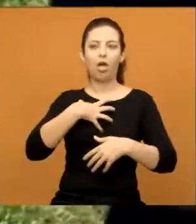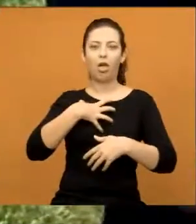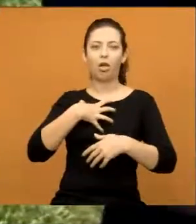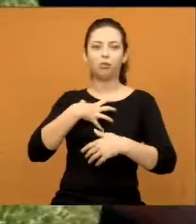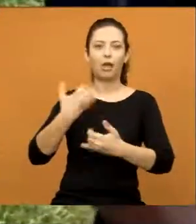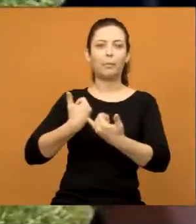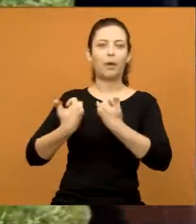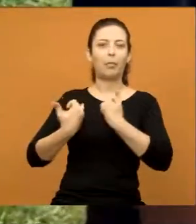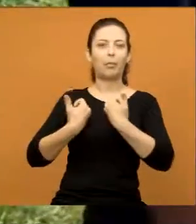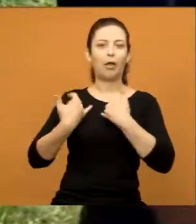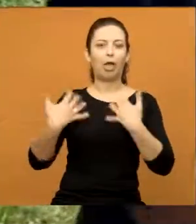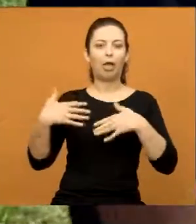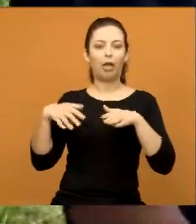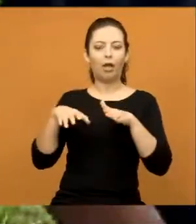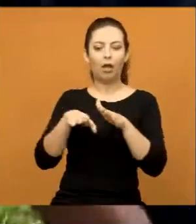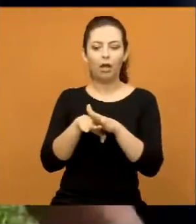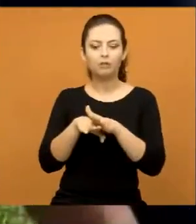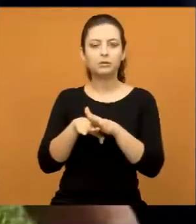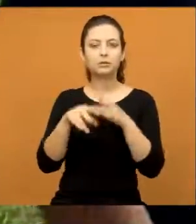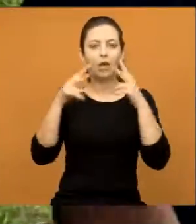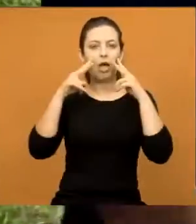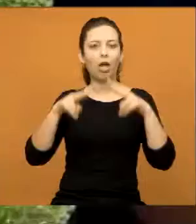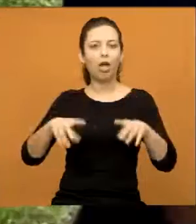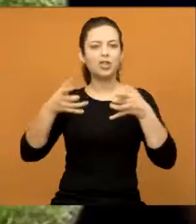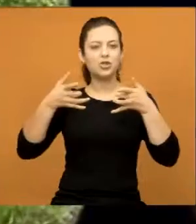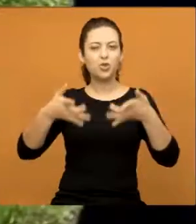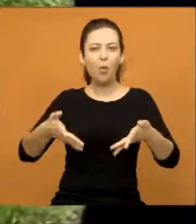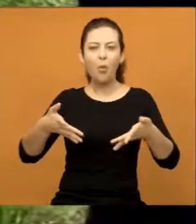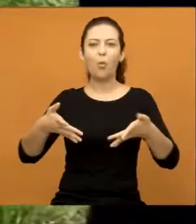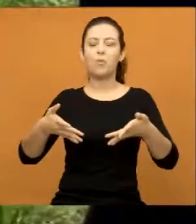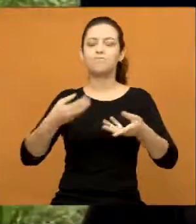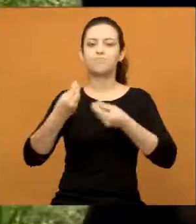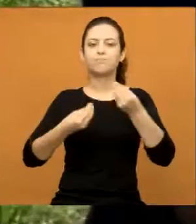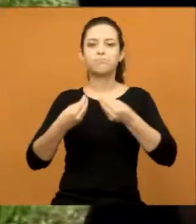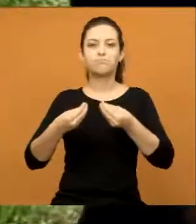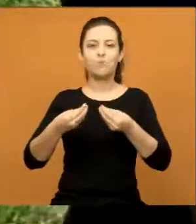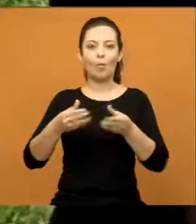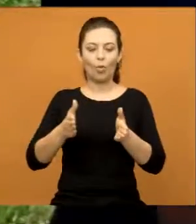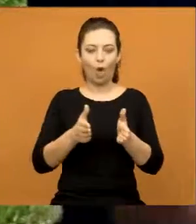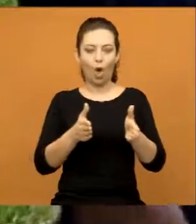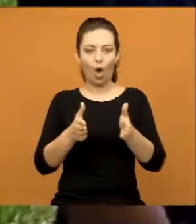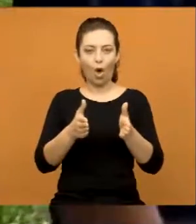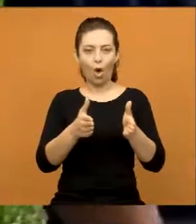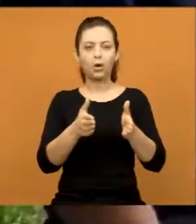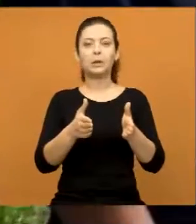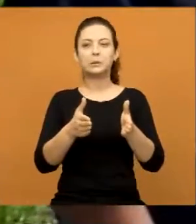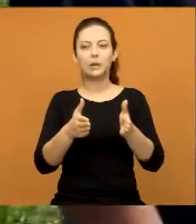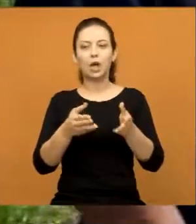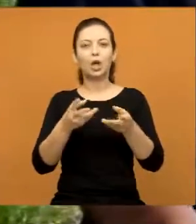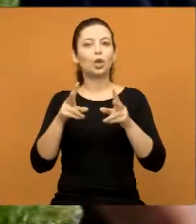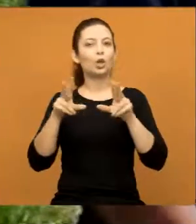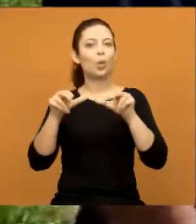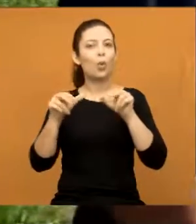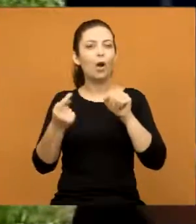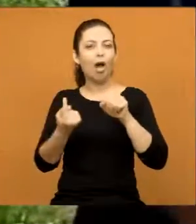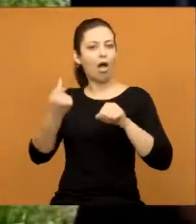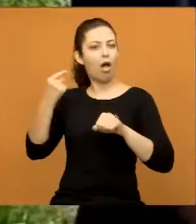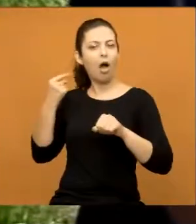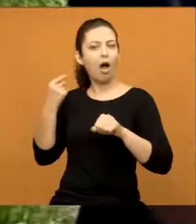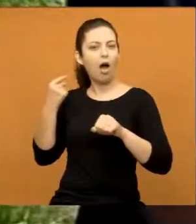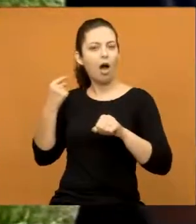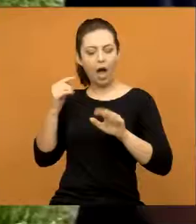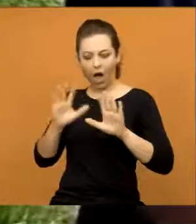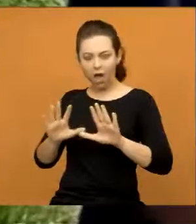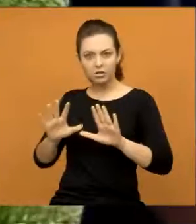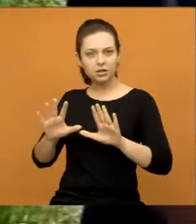assustado quando cheguei aqui. É uma visão de abandono total do córrego que corta essa região. Nunca ficou assim, segundo os moradores daqui,